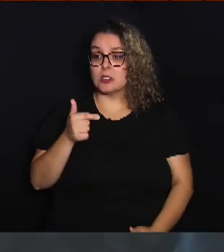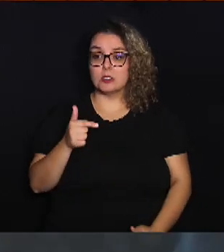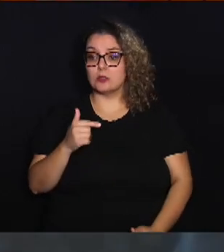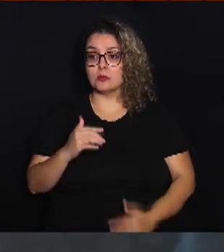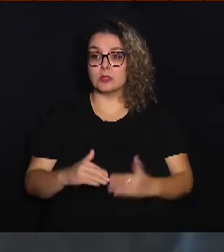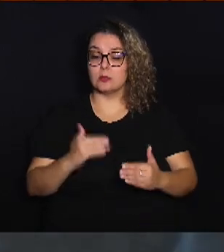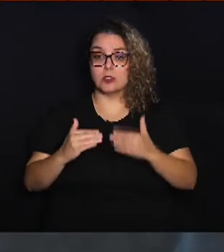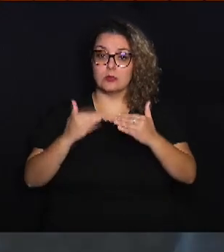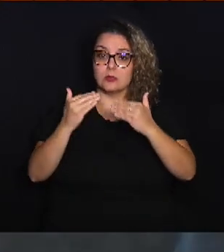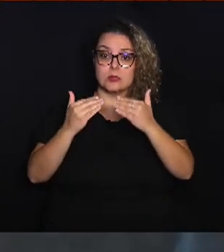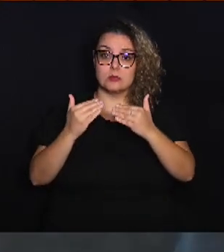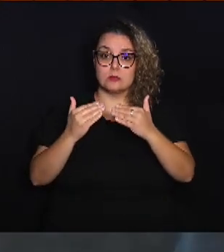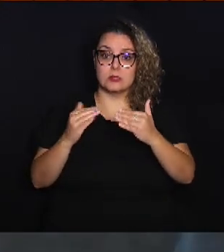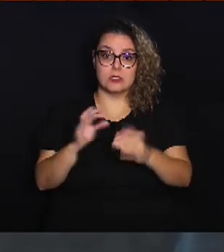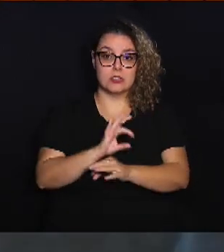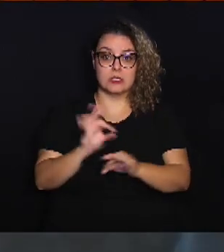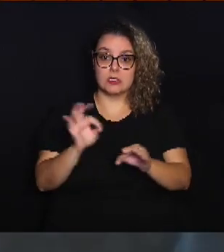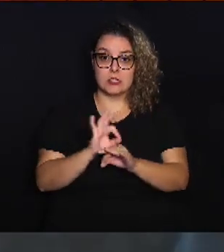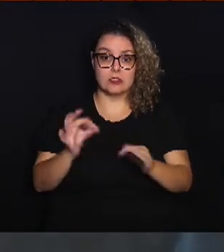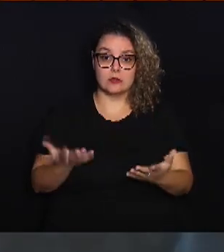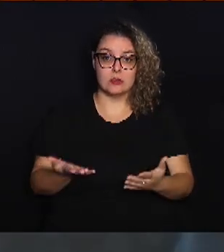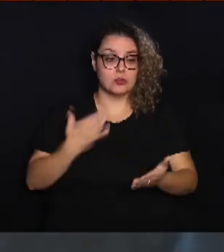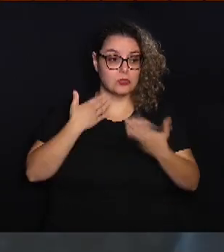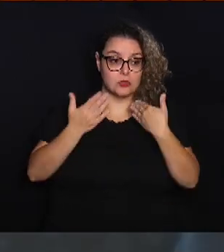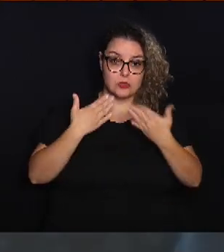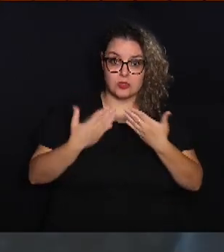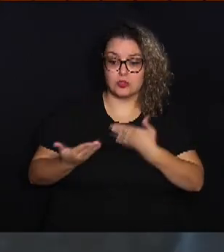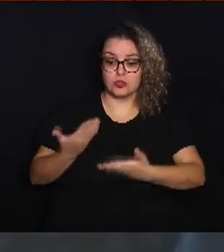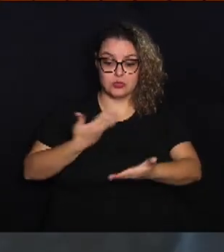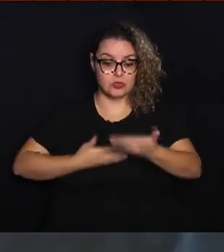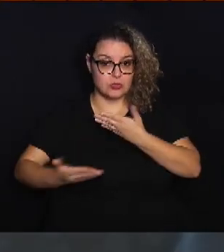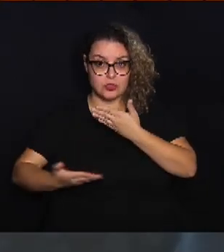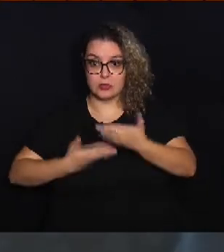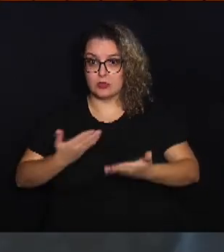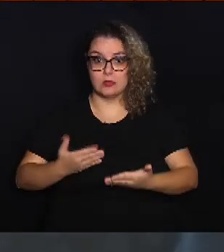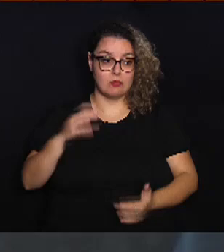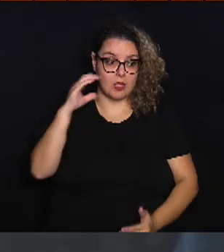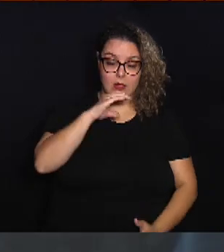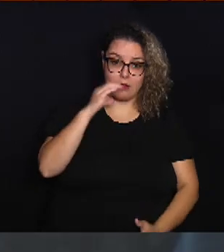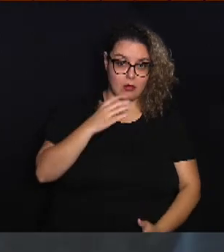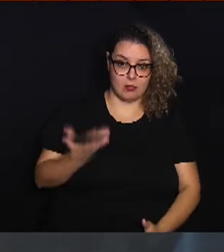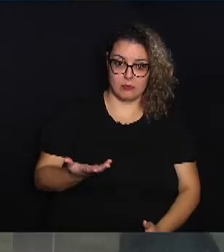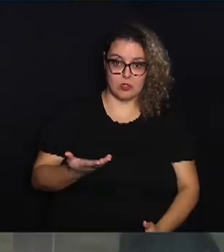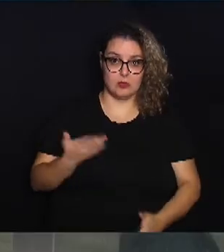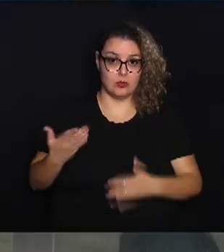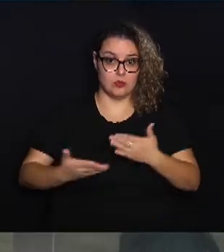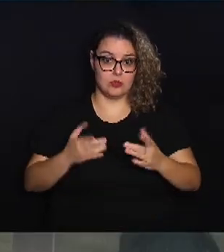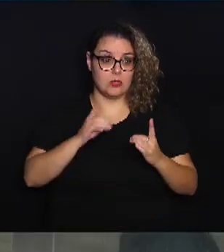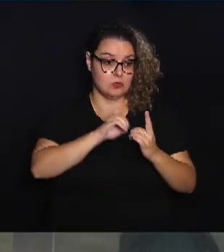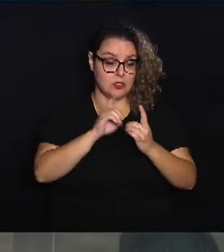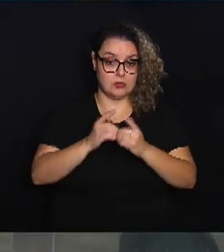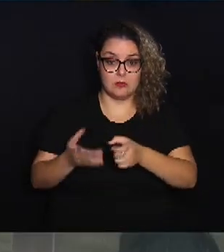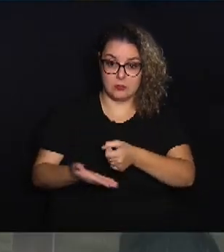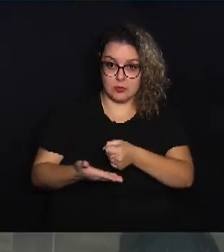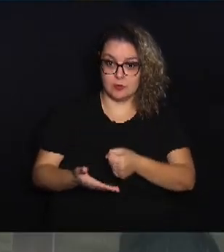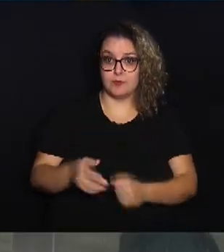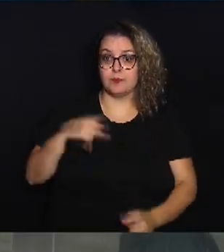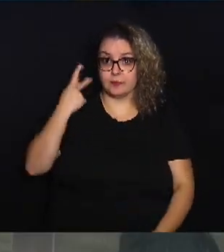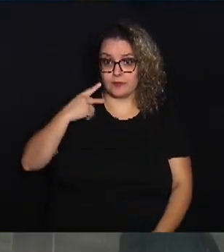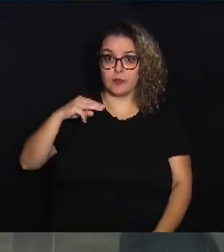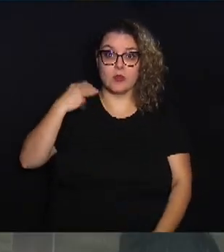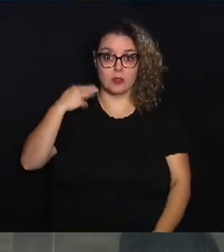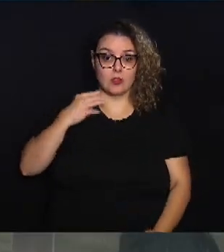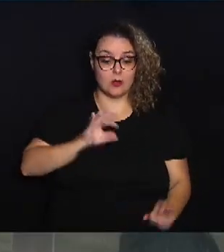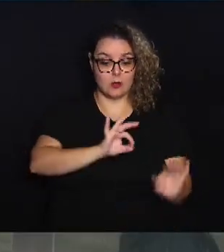nenhum tipo de diálogo, de interação imediata com o serviço de atenção primária. A vereadora Mariana Conte